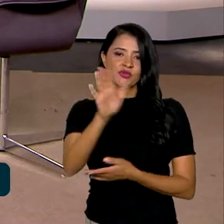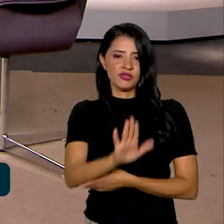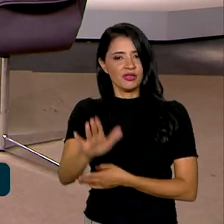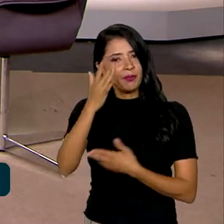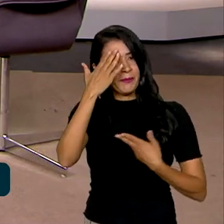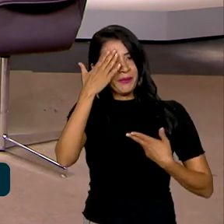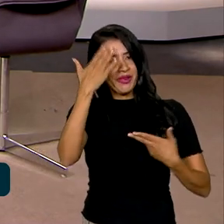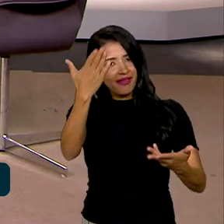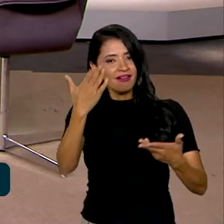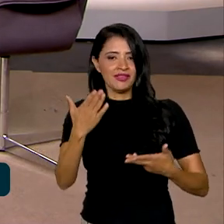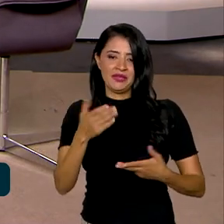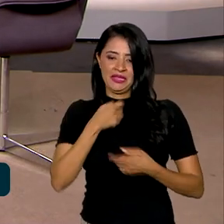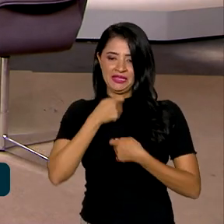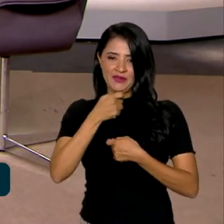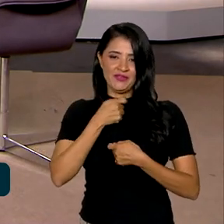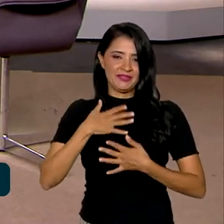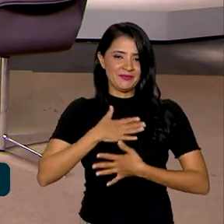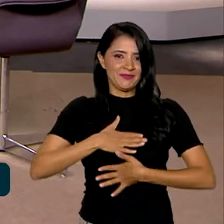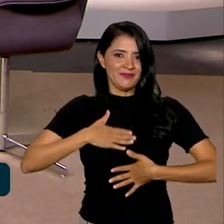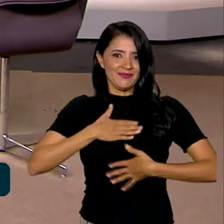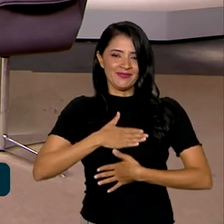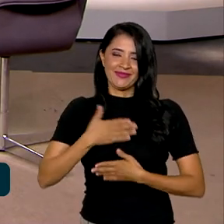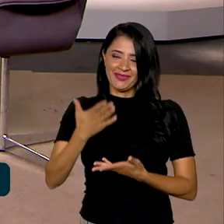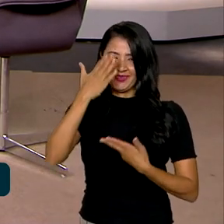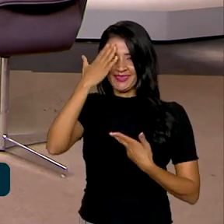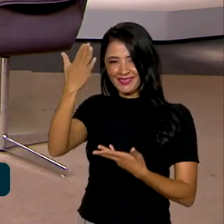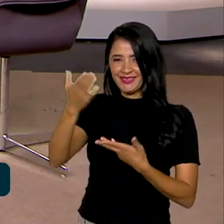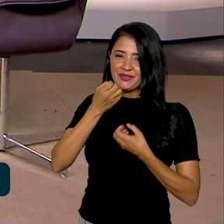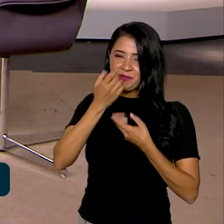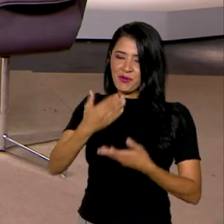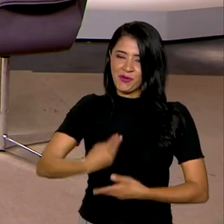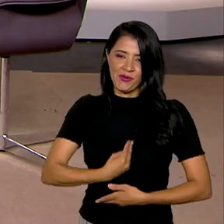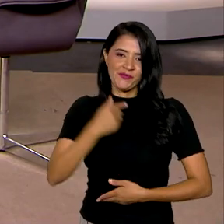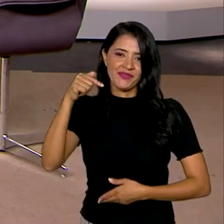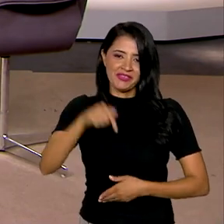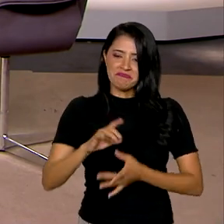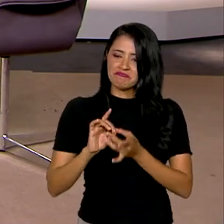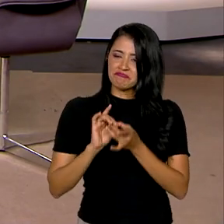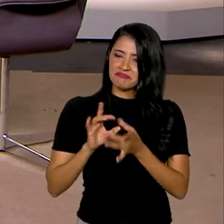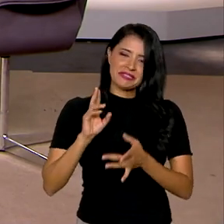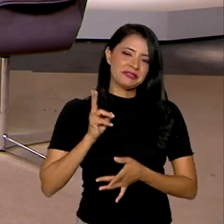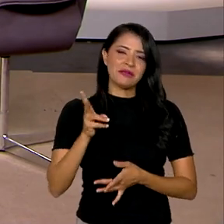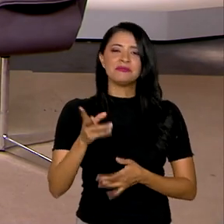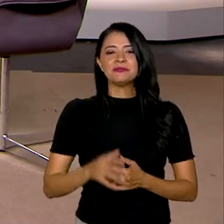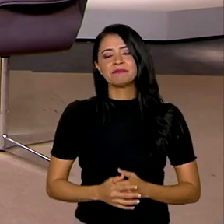por essa entrevista tão gostosa. Ah, eu que agradeço, Roberto. Muito bom estar aqui, estamos à disposição sempre. Obrigado.